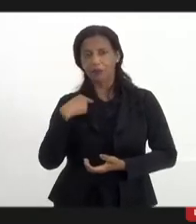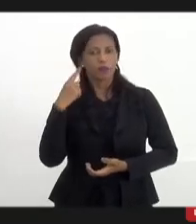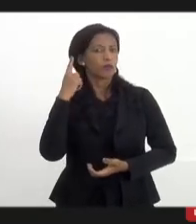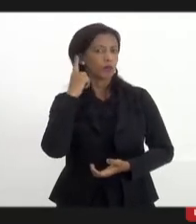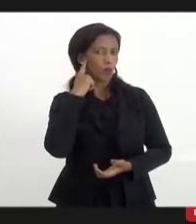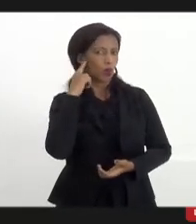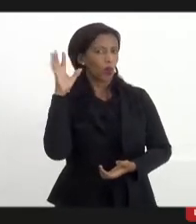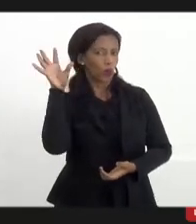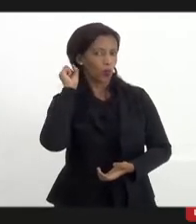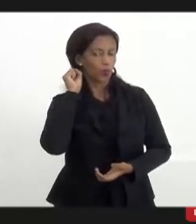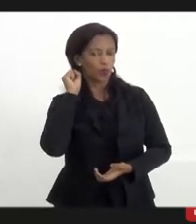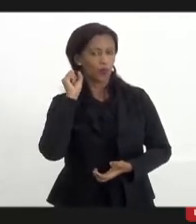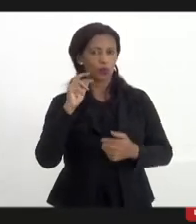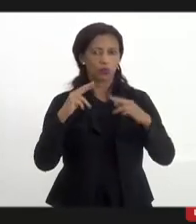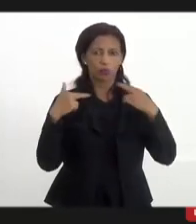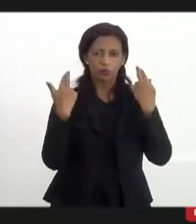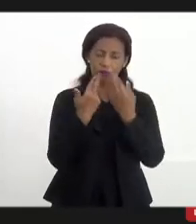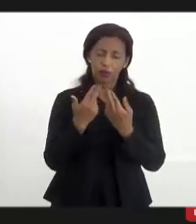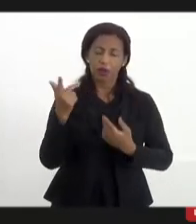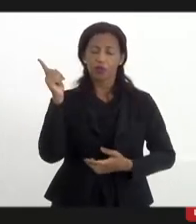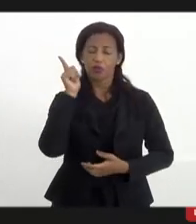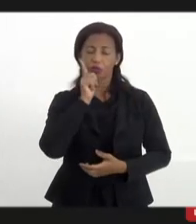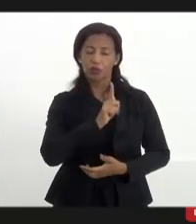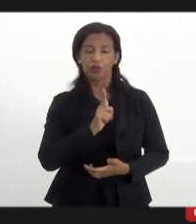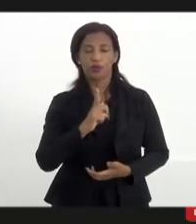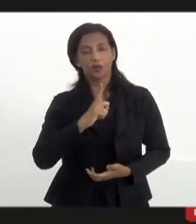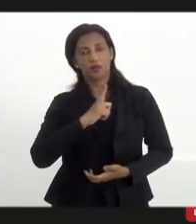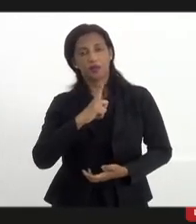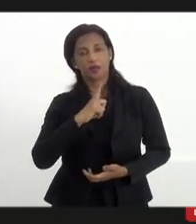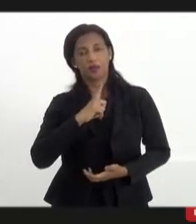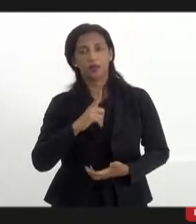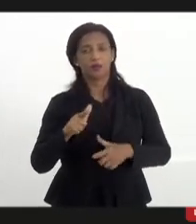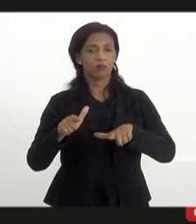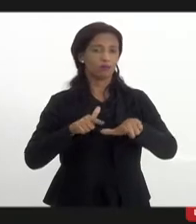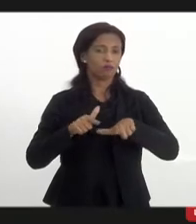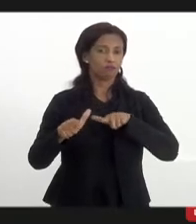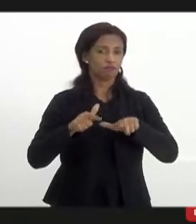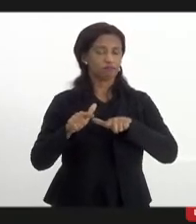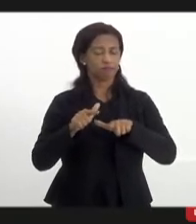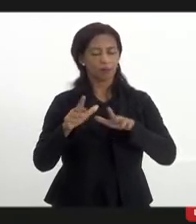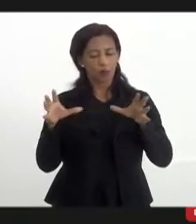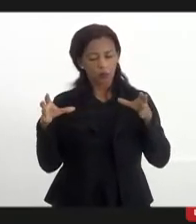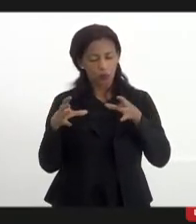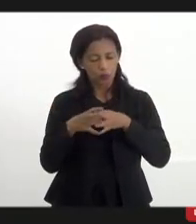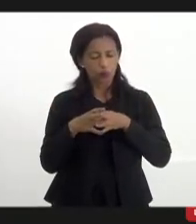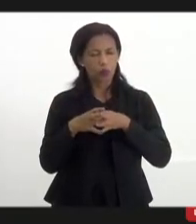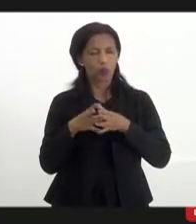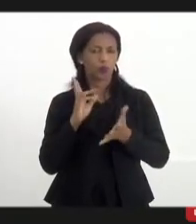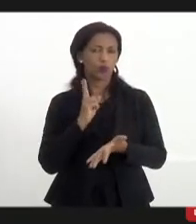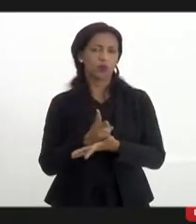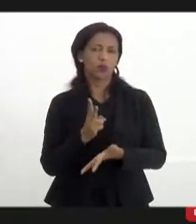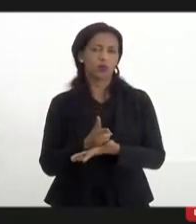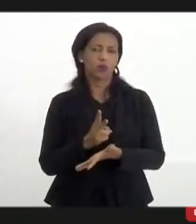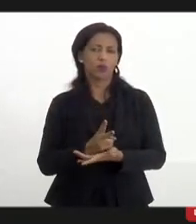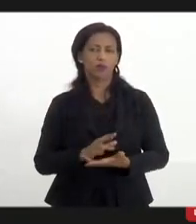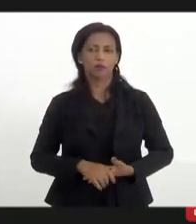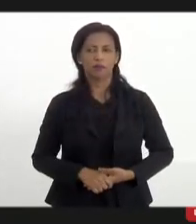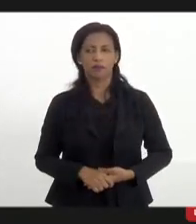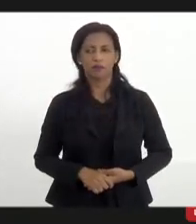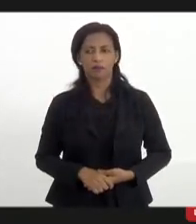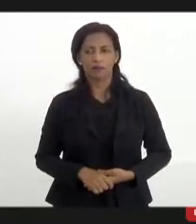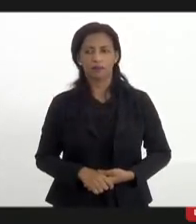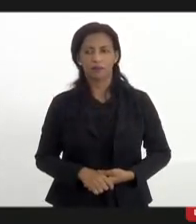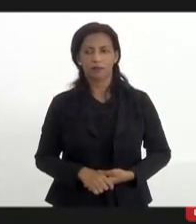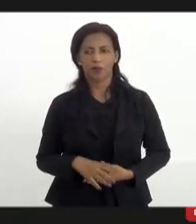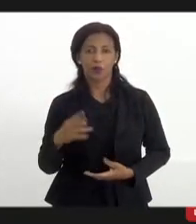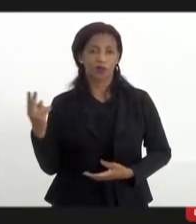escutando e que a gente consiga ter um trabalho conjunto, como sempre, com